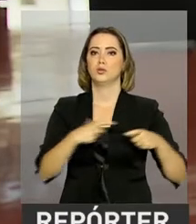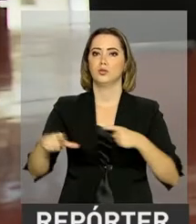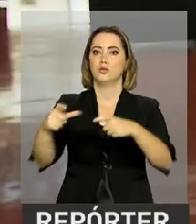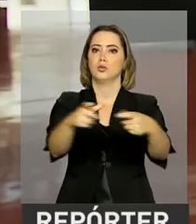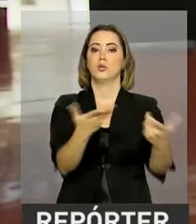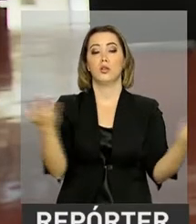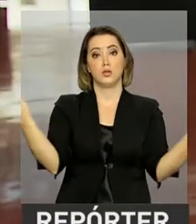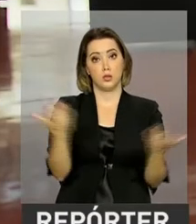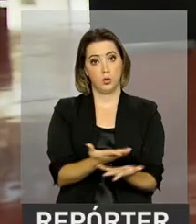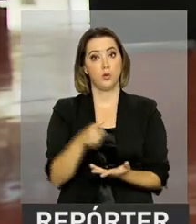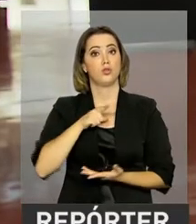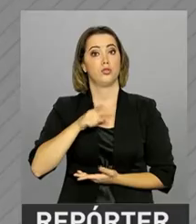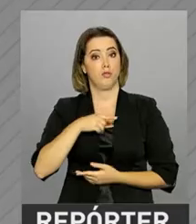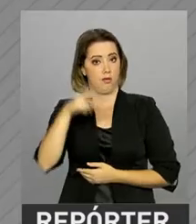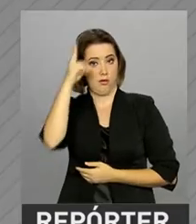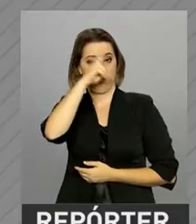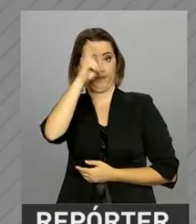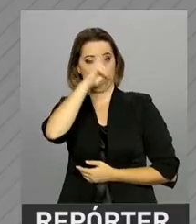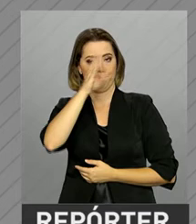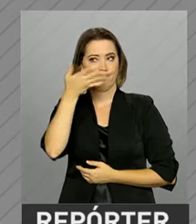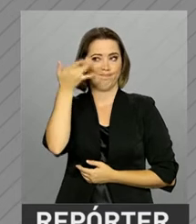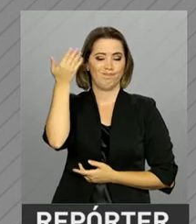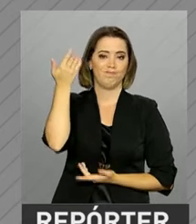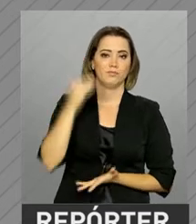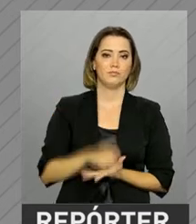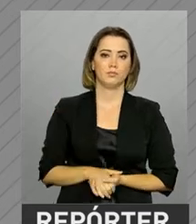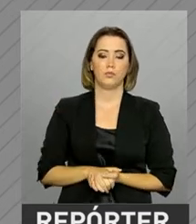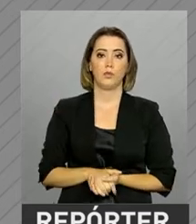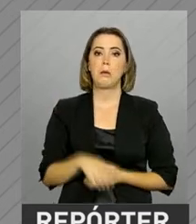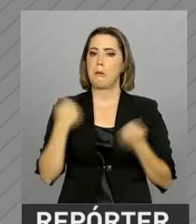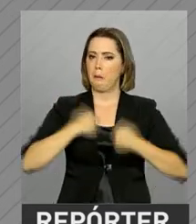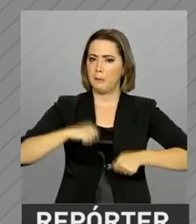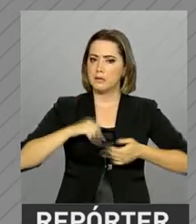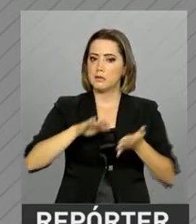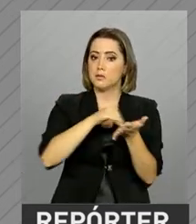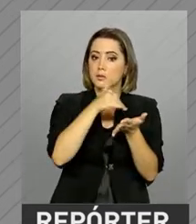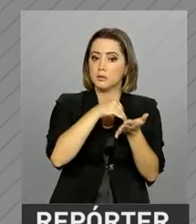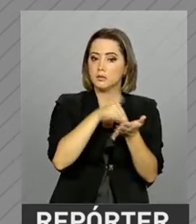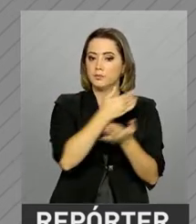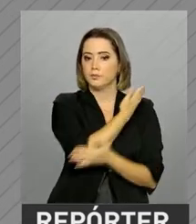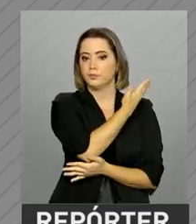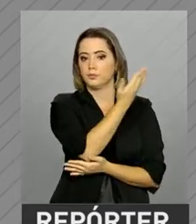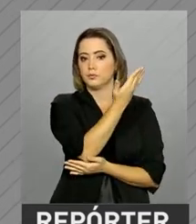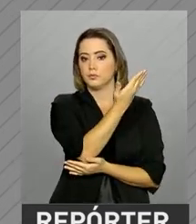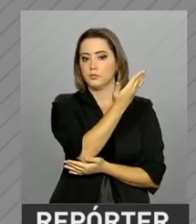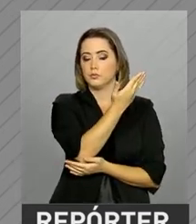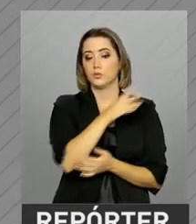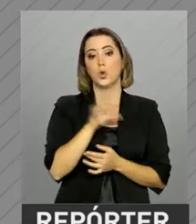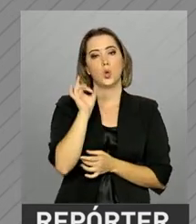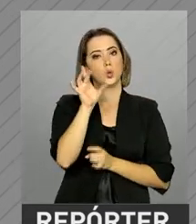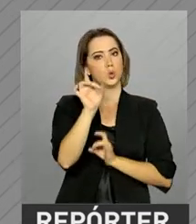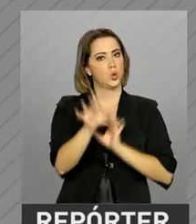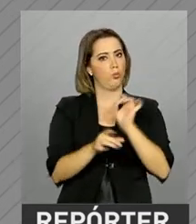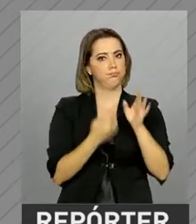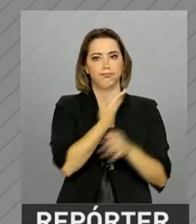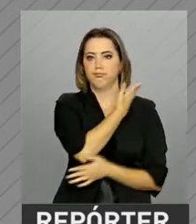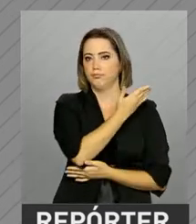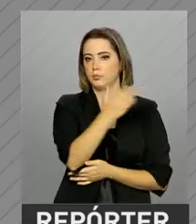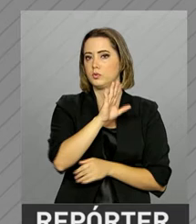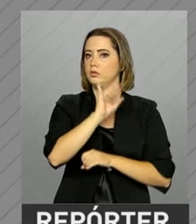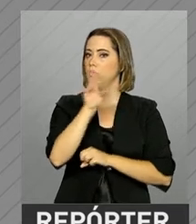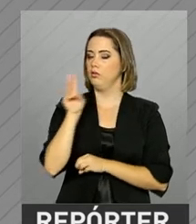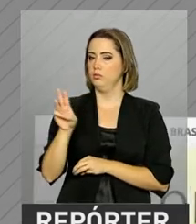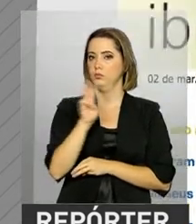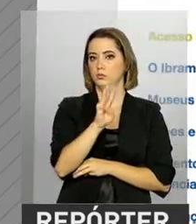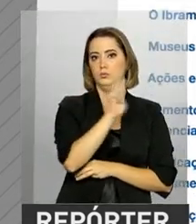conservam parte da nossa história. O cadastro para a edição de 2017 deve ser feito exclusivamente pelo site